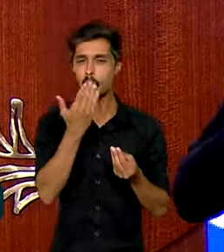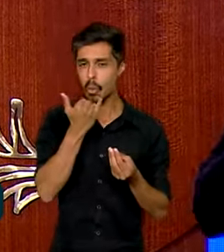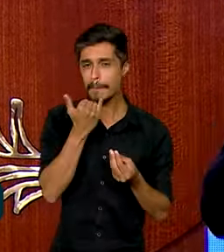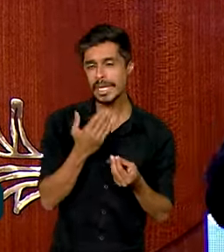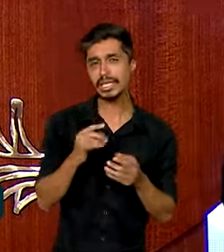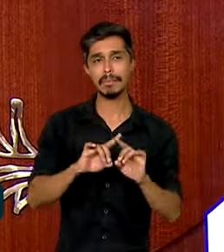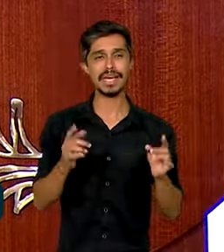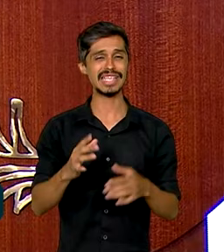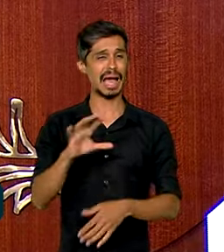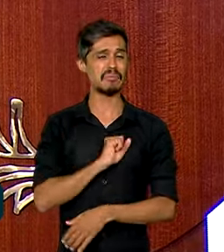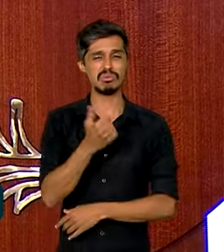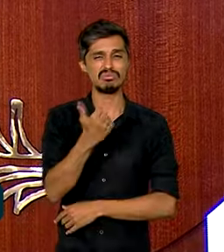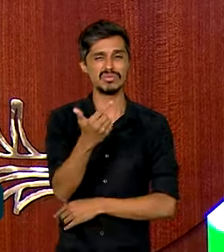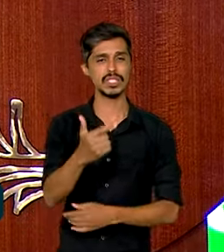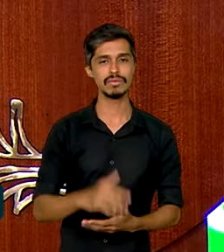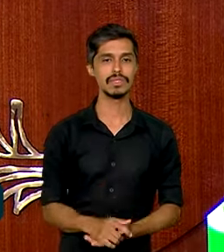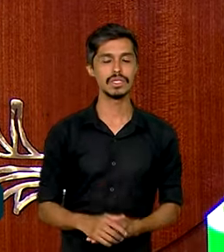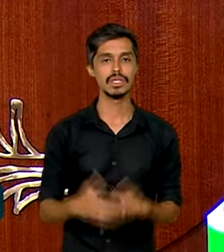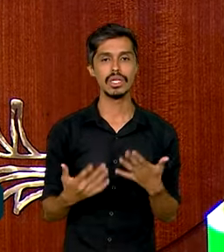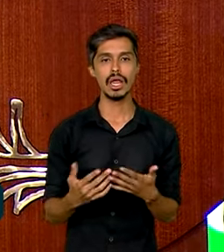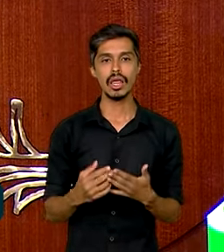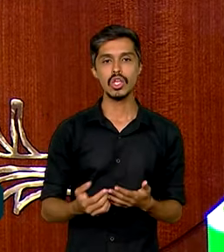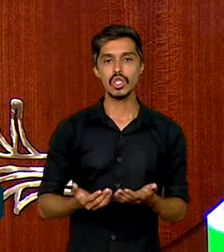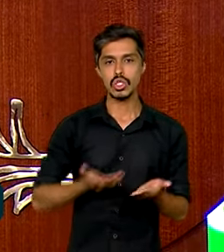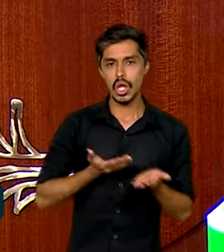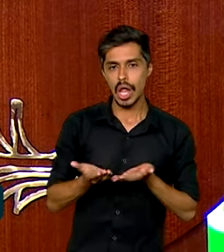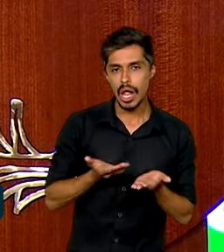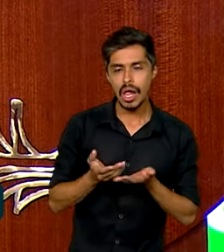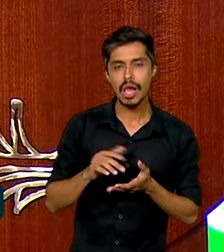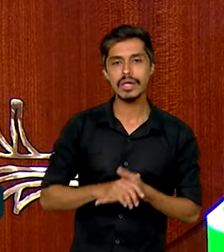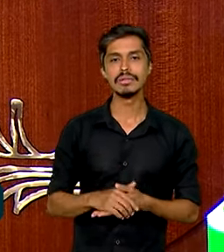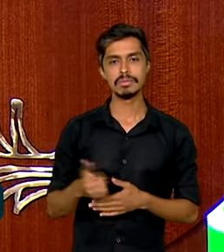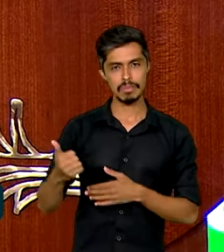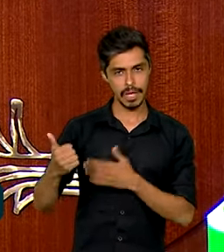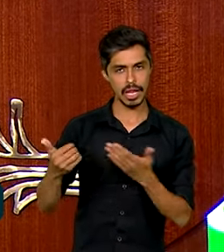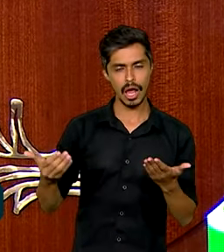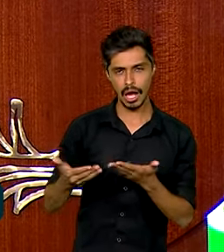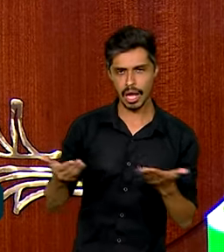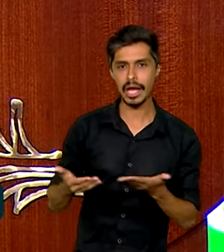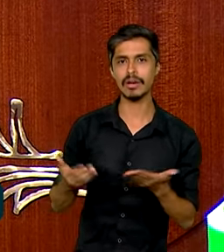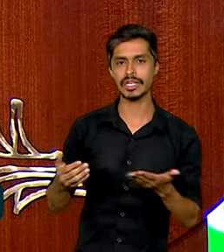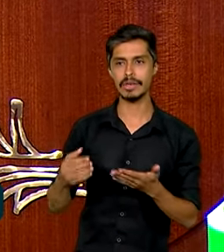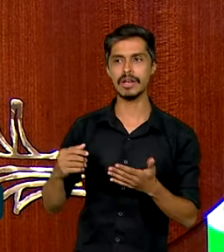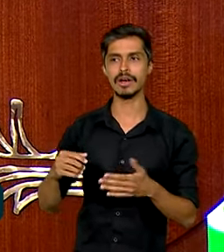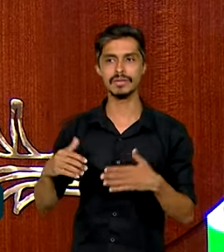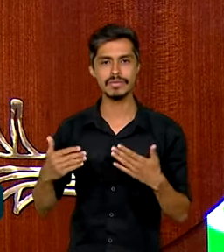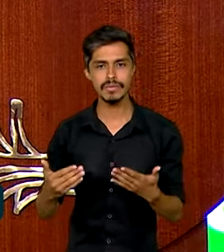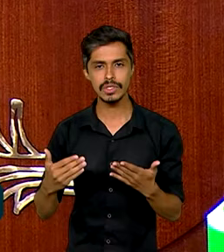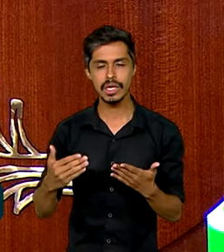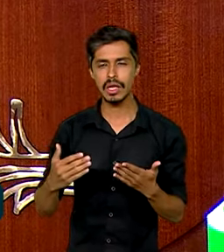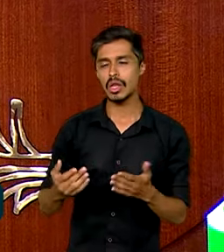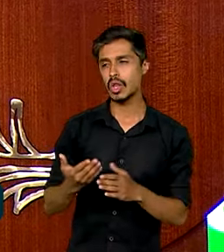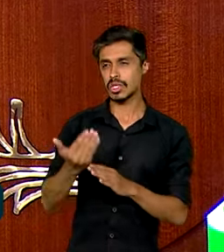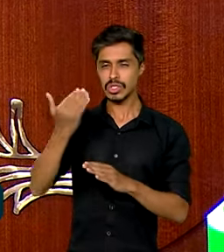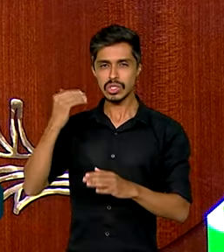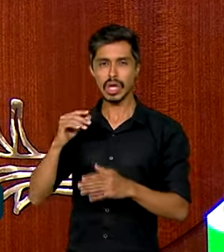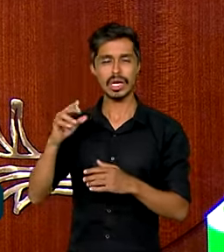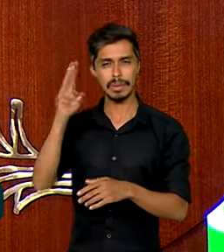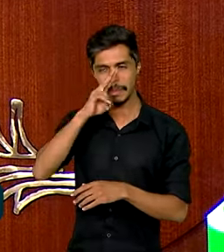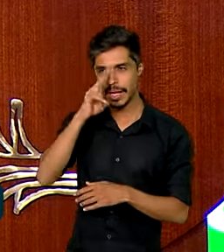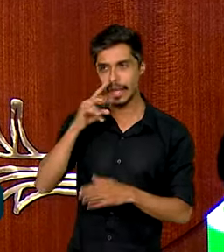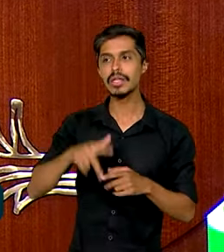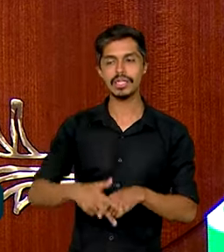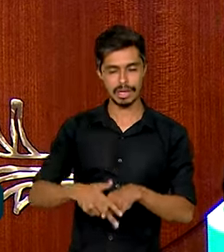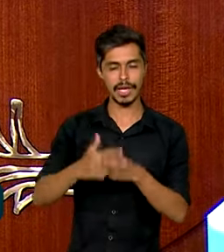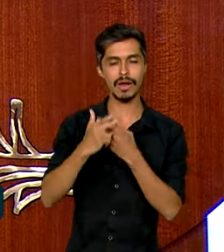mas amor eu não tive, né? Vivi de forma servil. E essa reparação, ela não vai apagar meu passado, mas ela